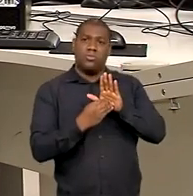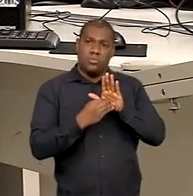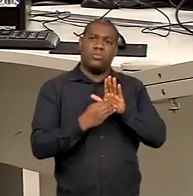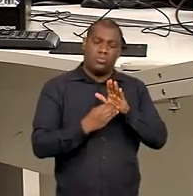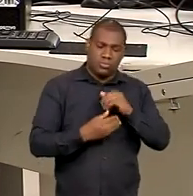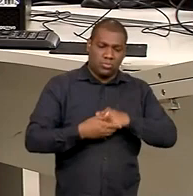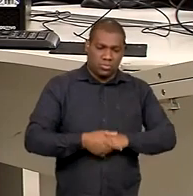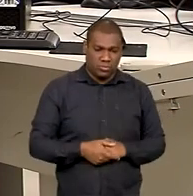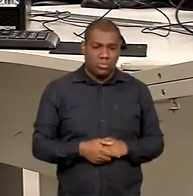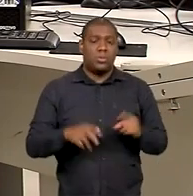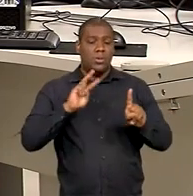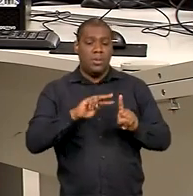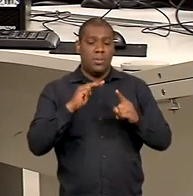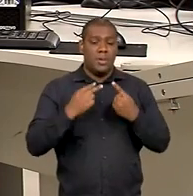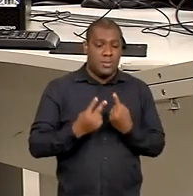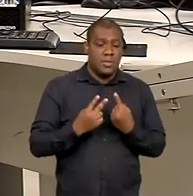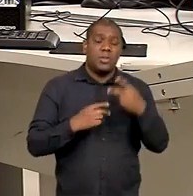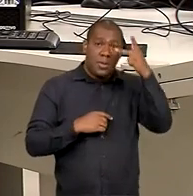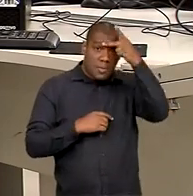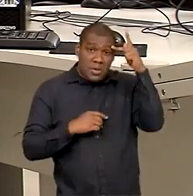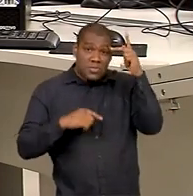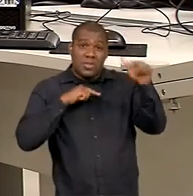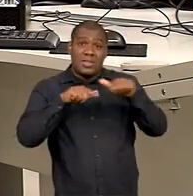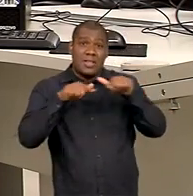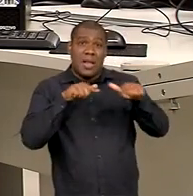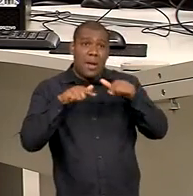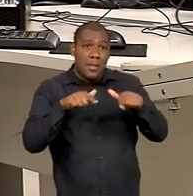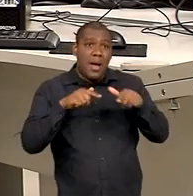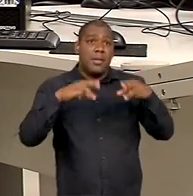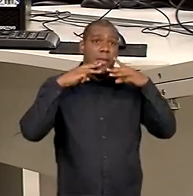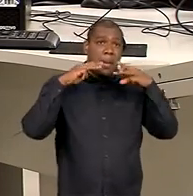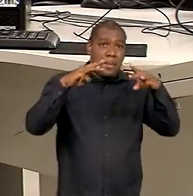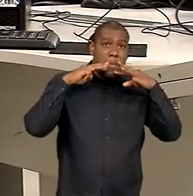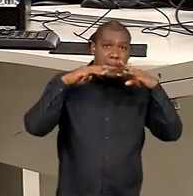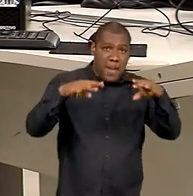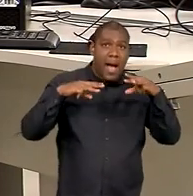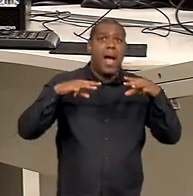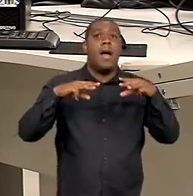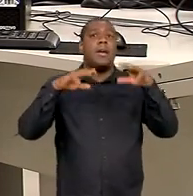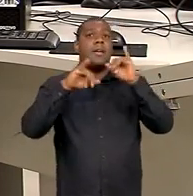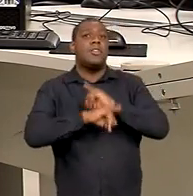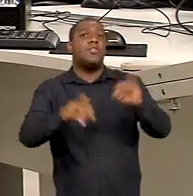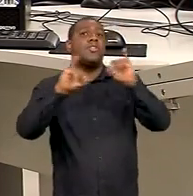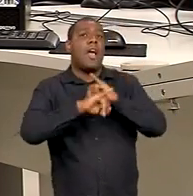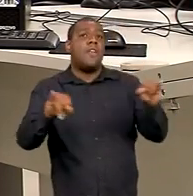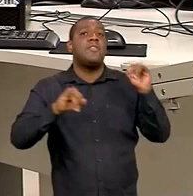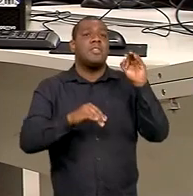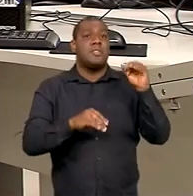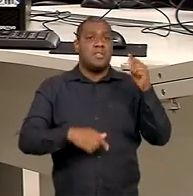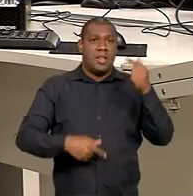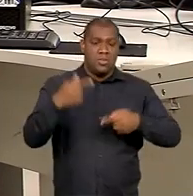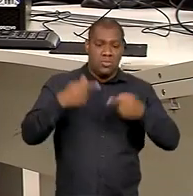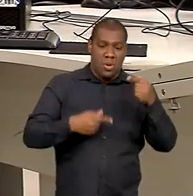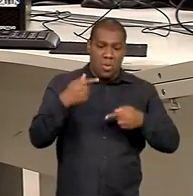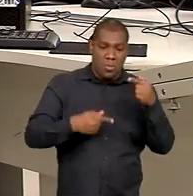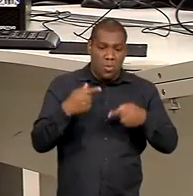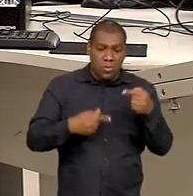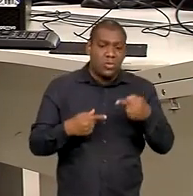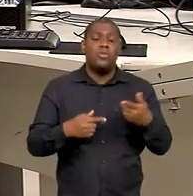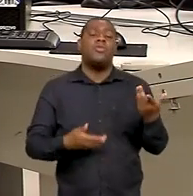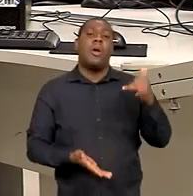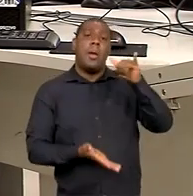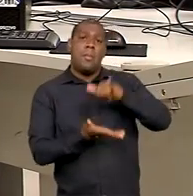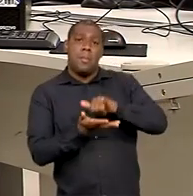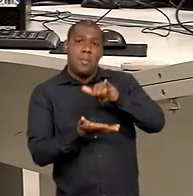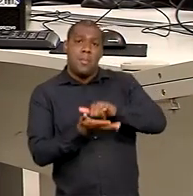A expectativa de quem trabalha com divulgação de candidaturas agora é se a meta, a plataforma que administra o Facebook